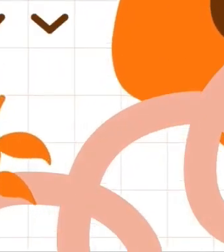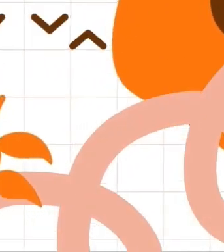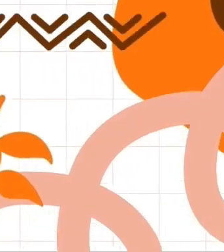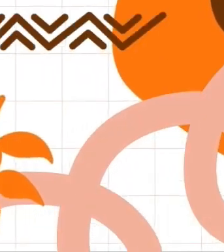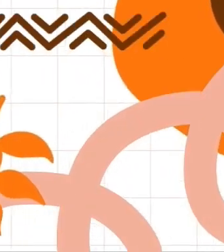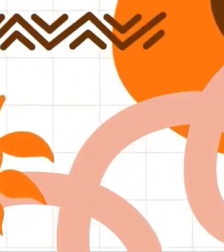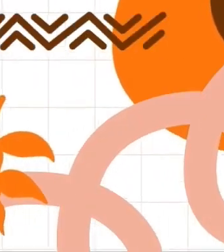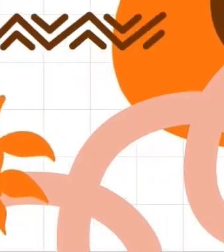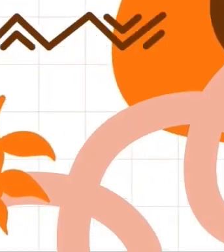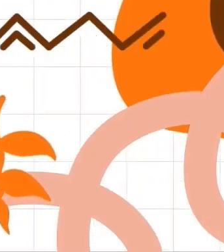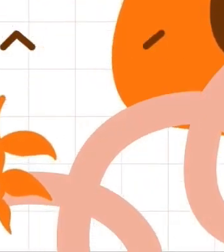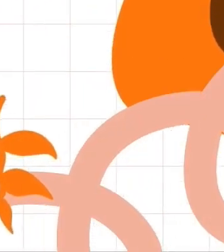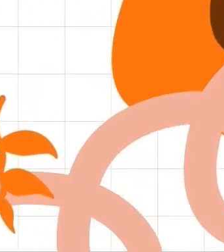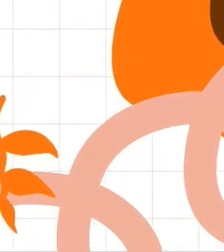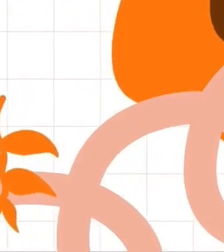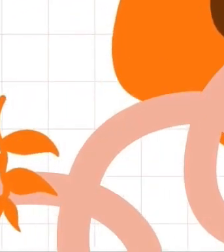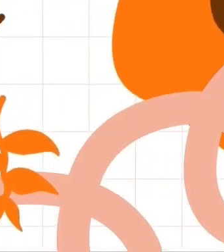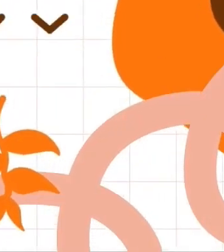Transcribed